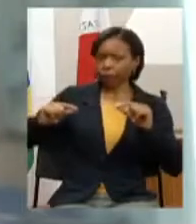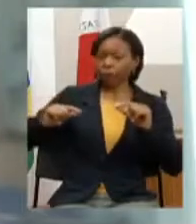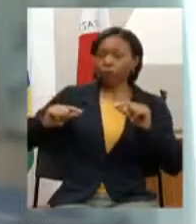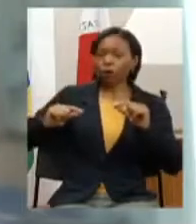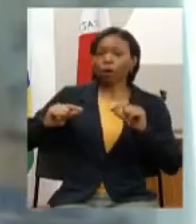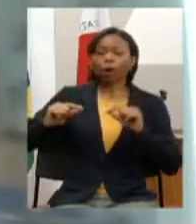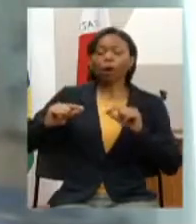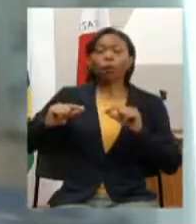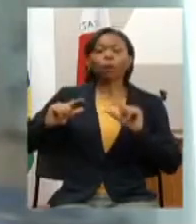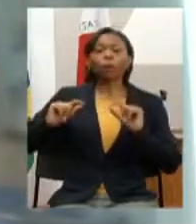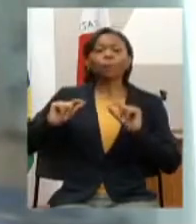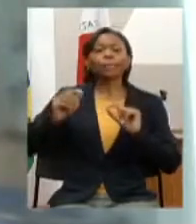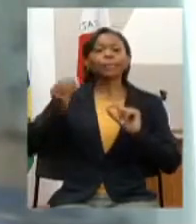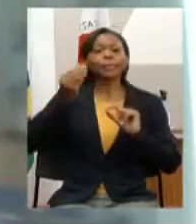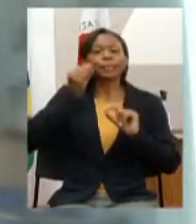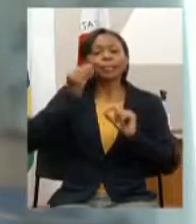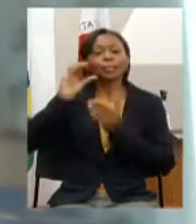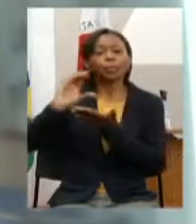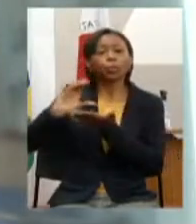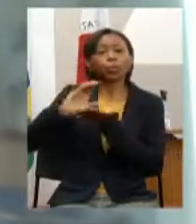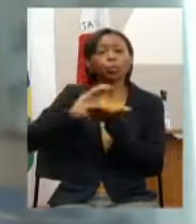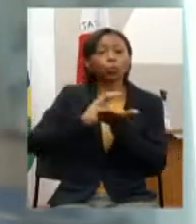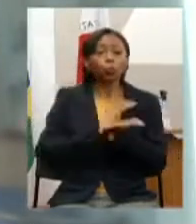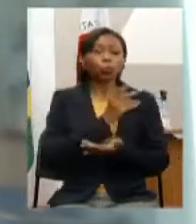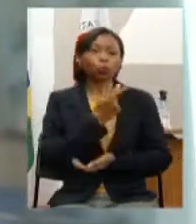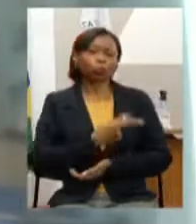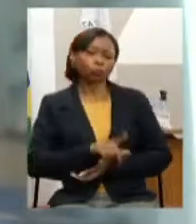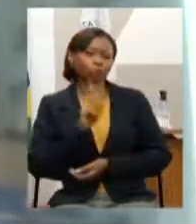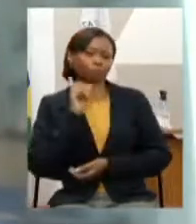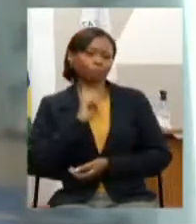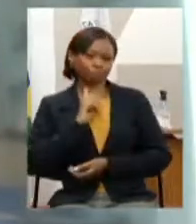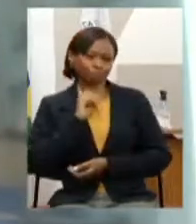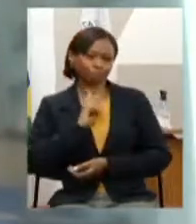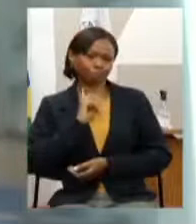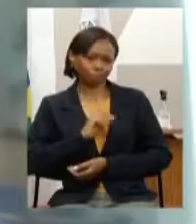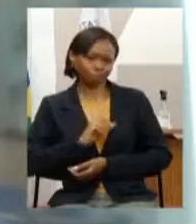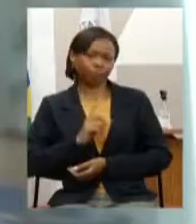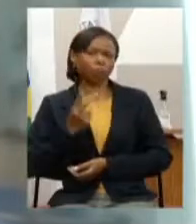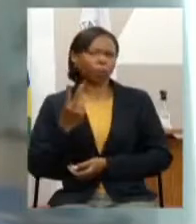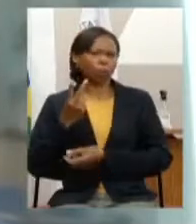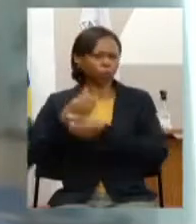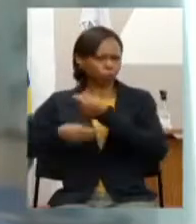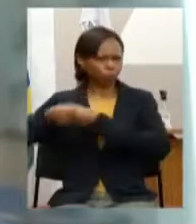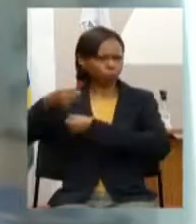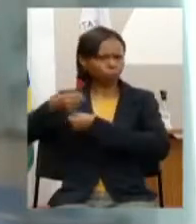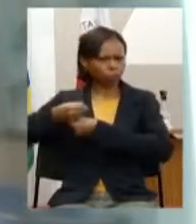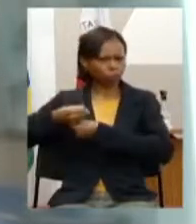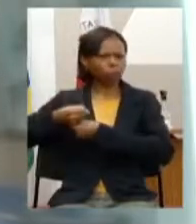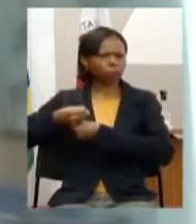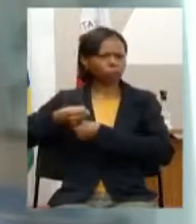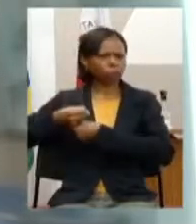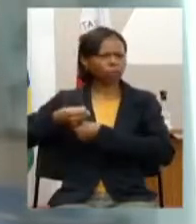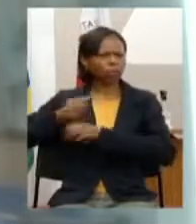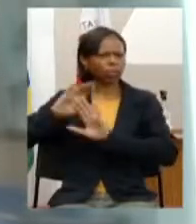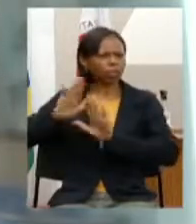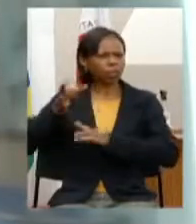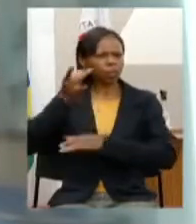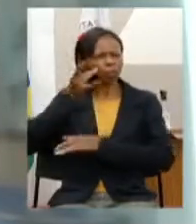atração de recursos para o Estado a gente foi testemunha dois anos atrás em uma